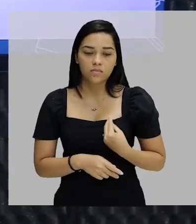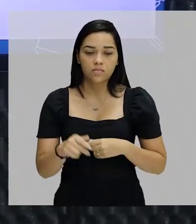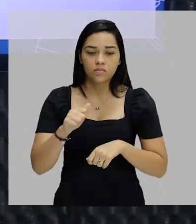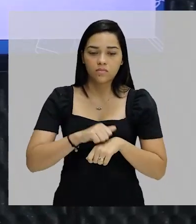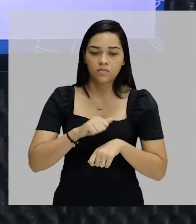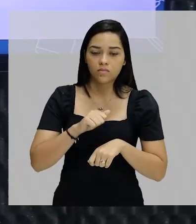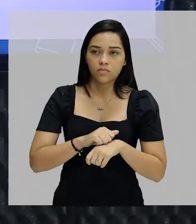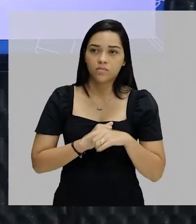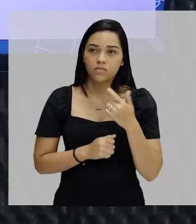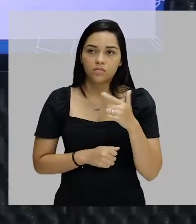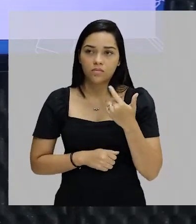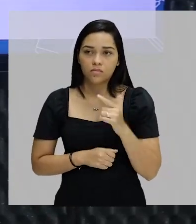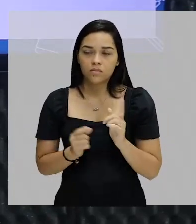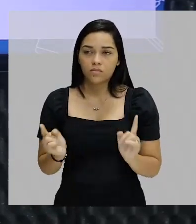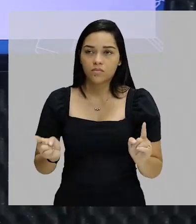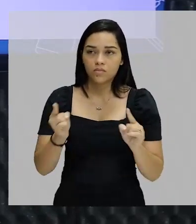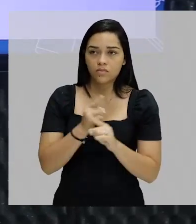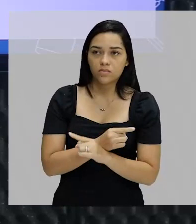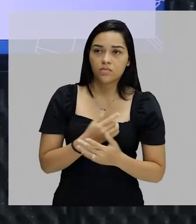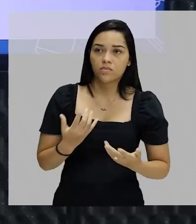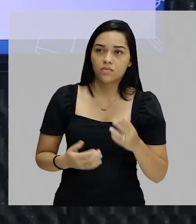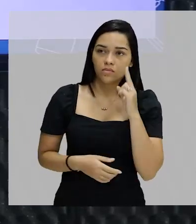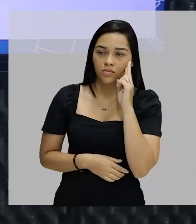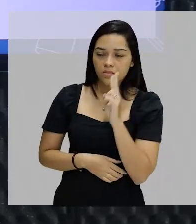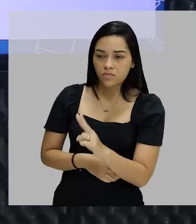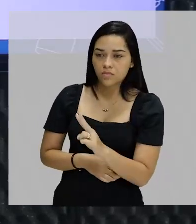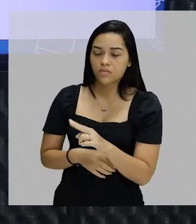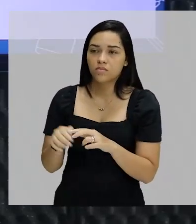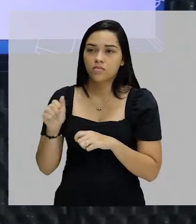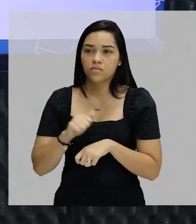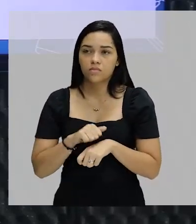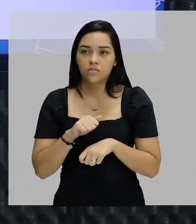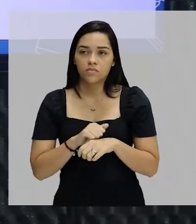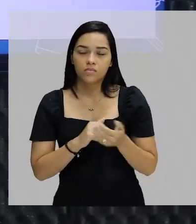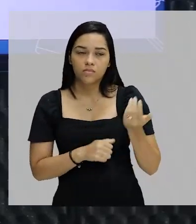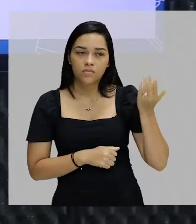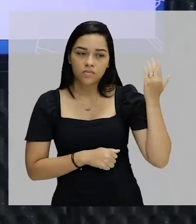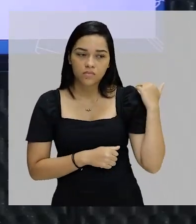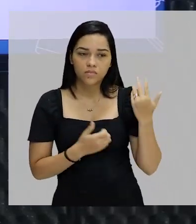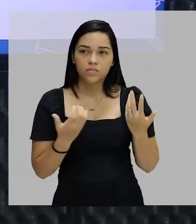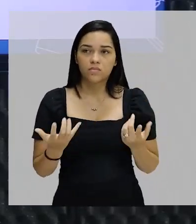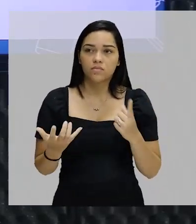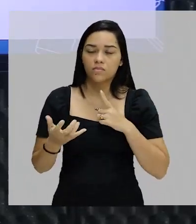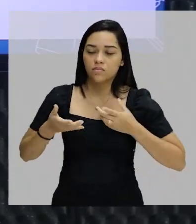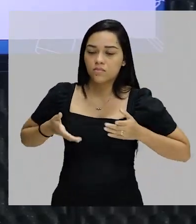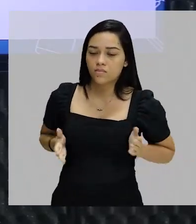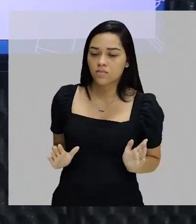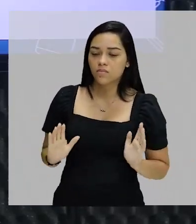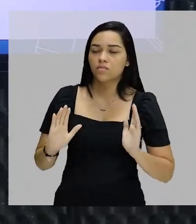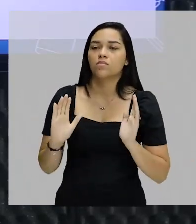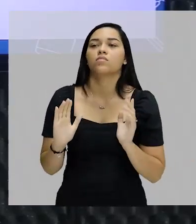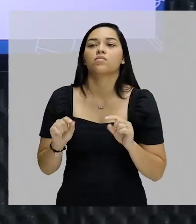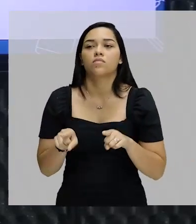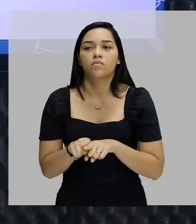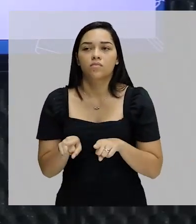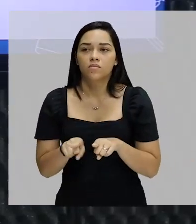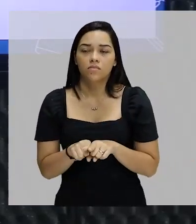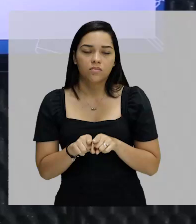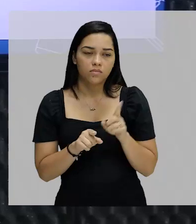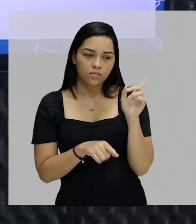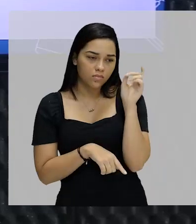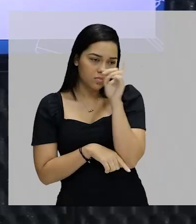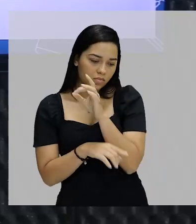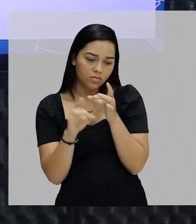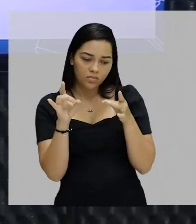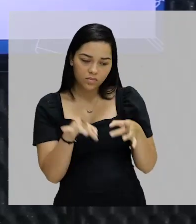Então, existe ali uma inversão de olhar sobre a pobreza. Antigamente era uma coisa de nascença, hereditária, dificilmente o